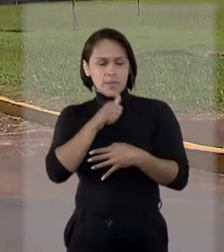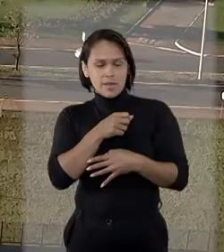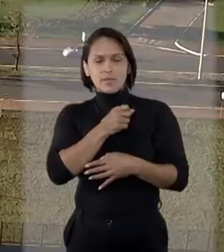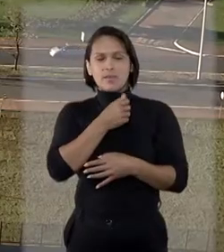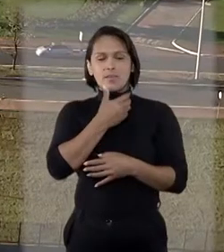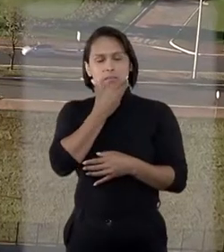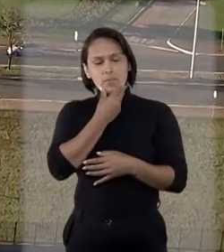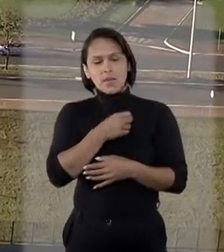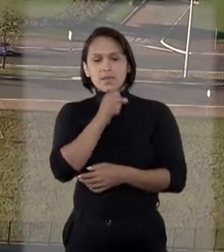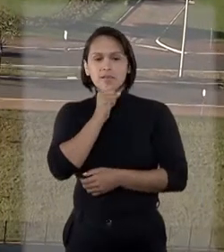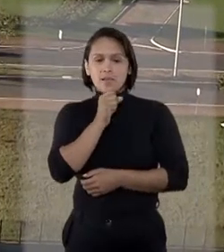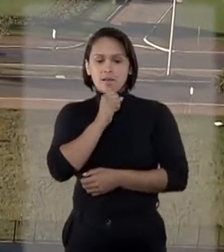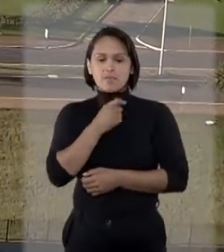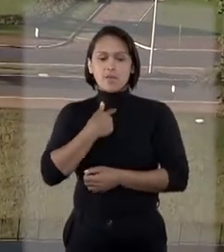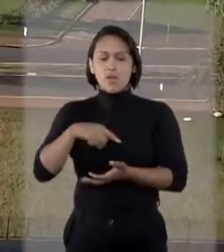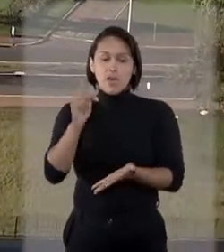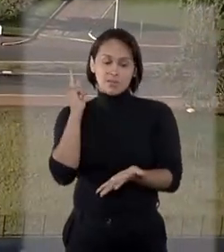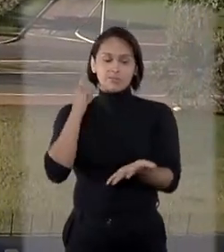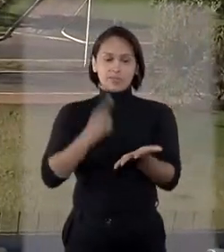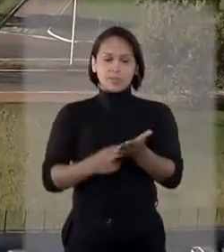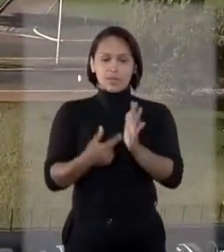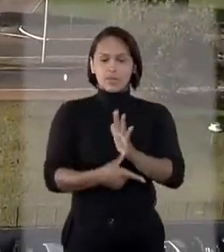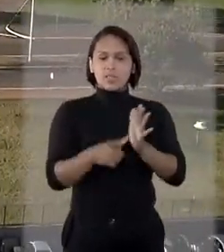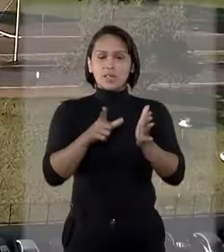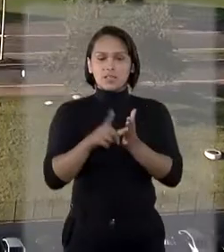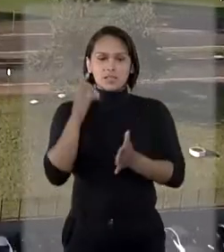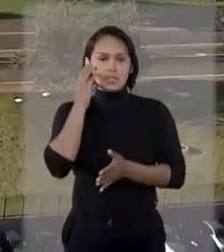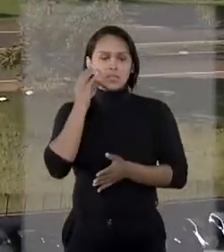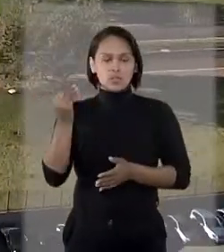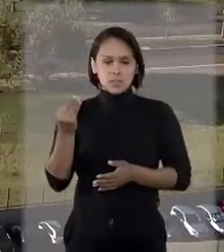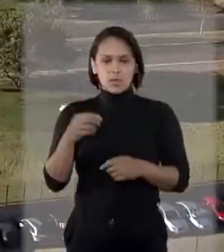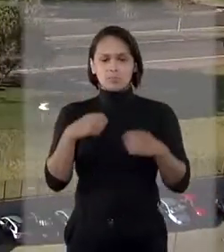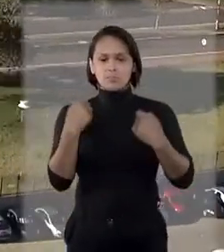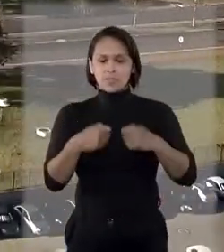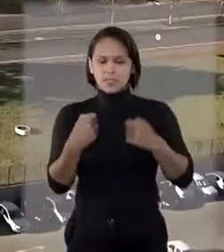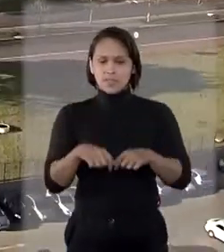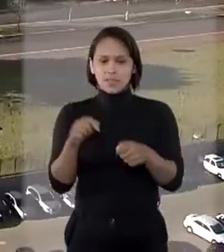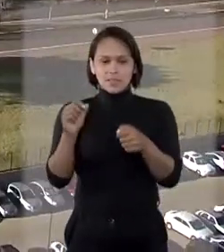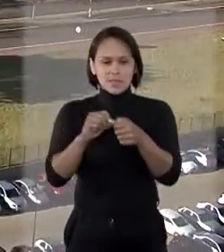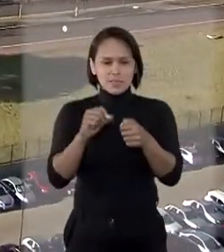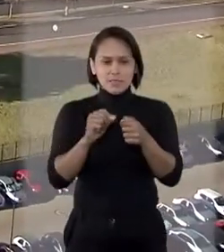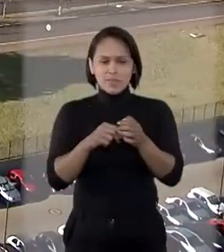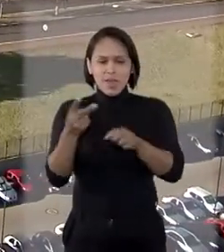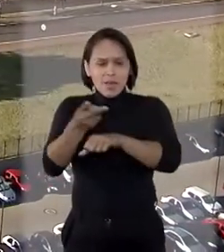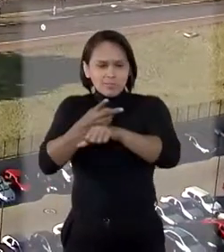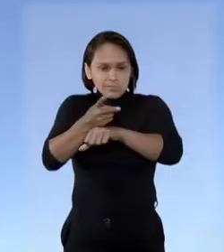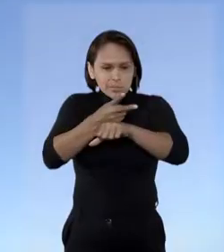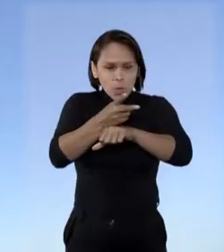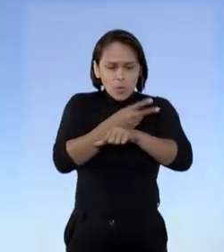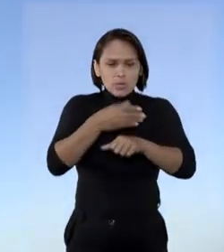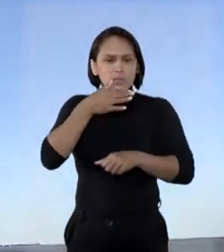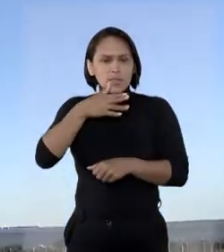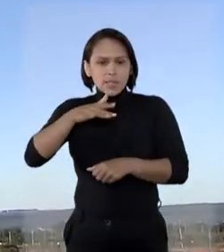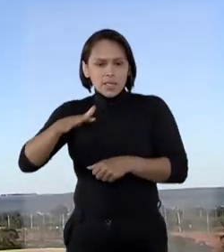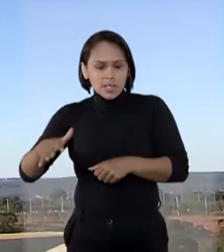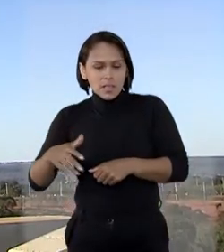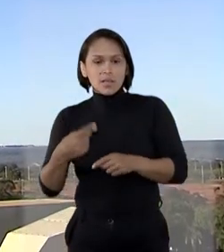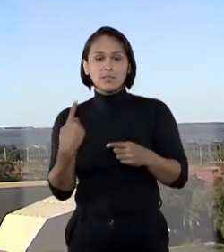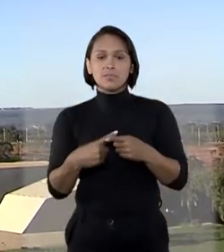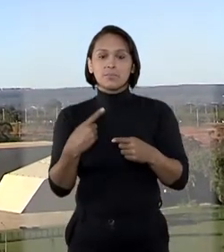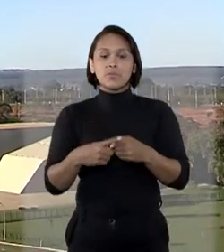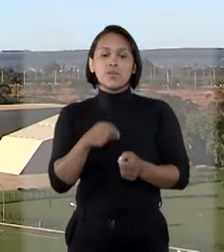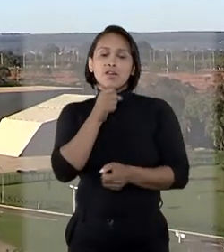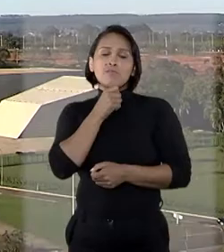pai e avó paterna afirmaram que antes da adoção deveria ter sido esgotada a busca pela família da criança, especialmente